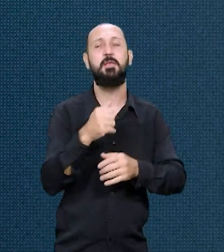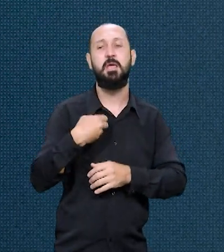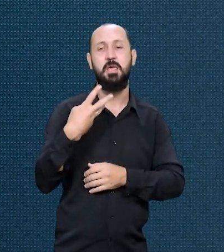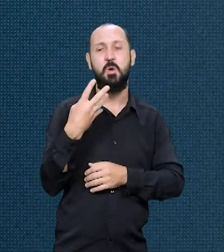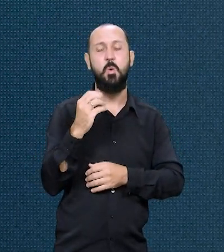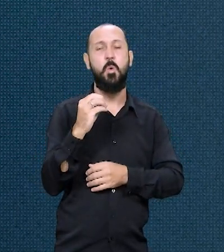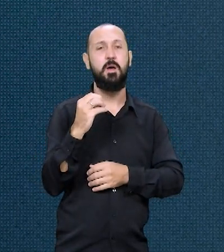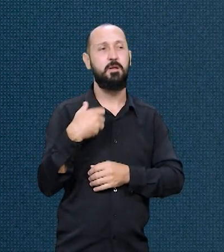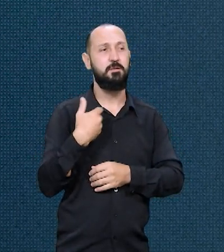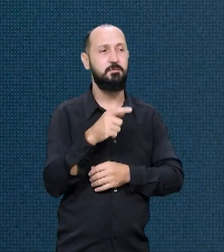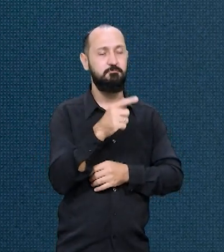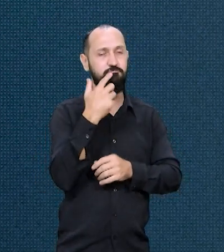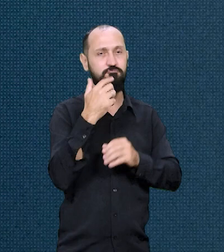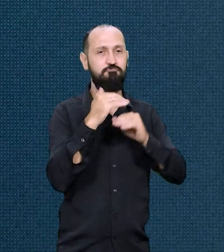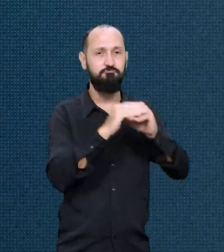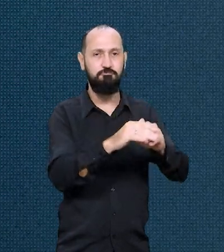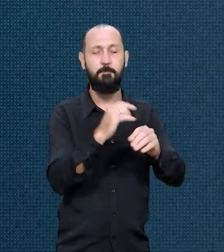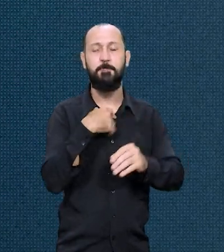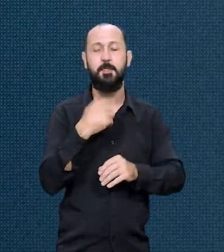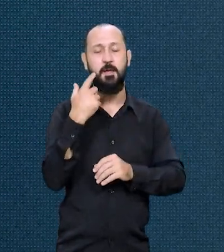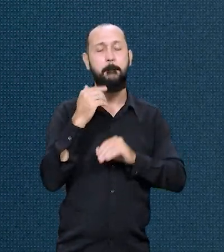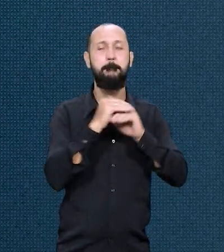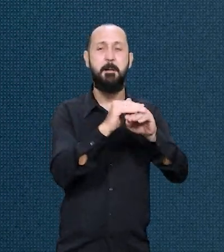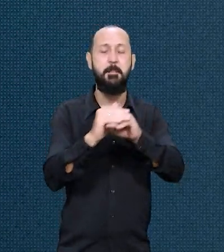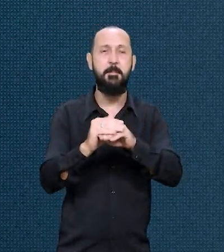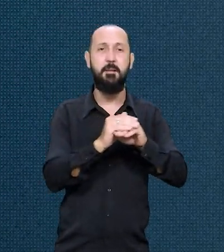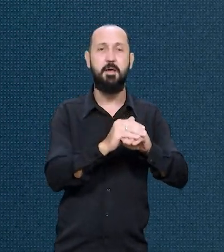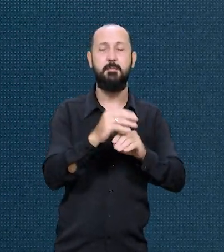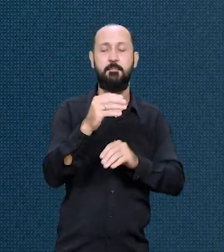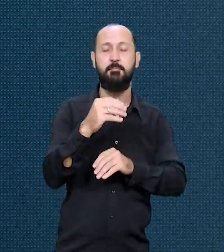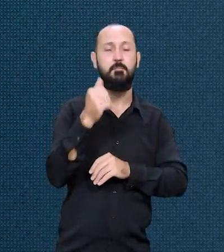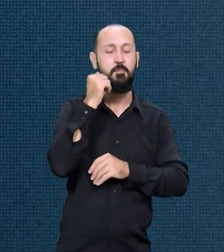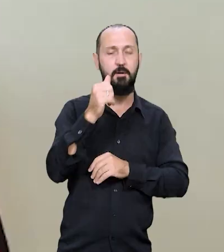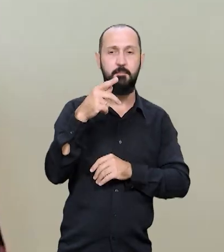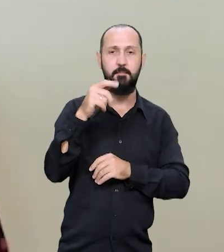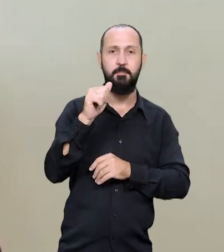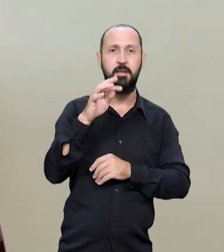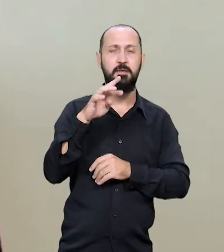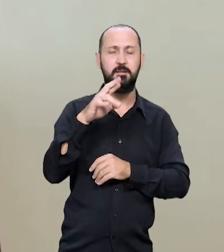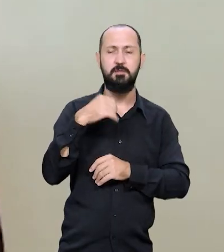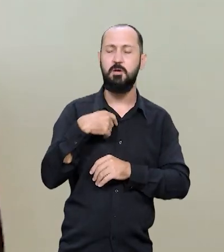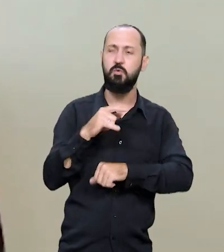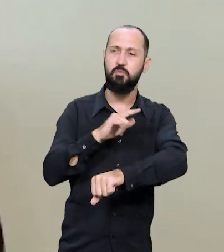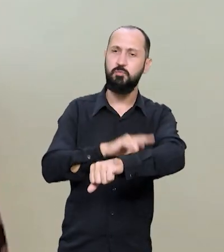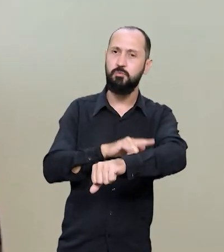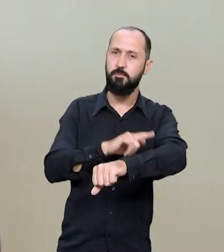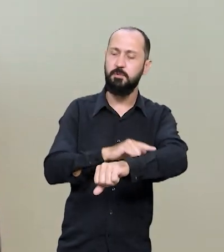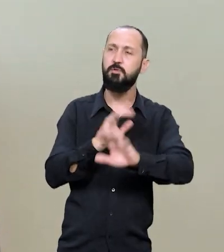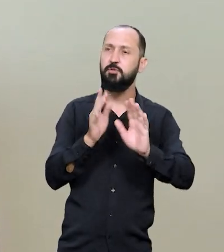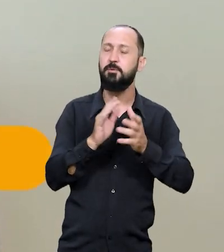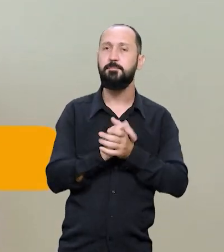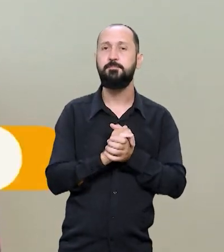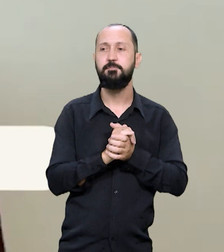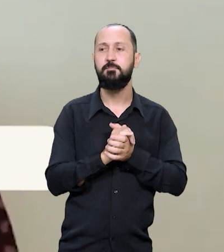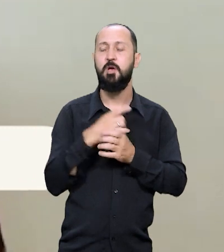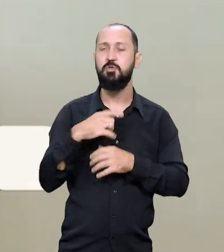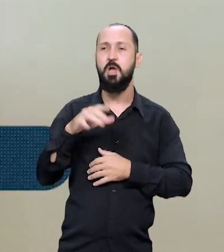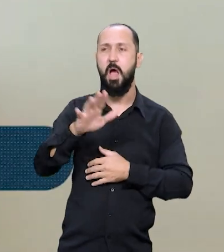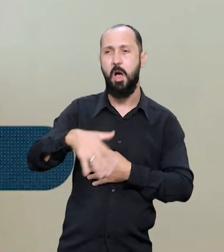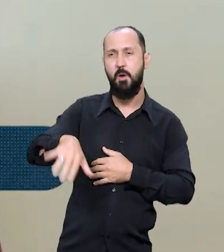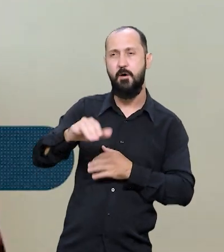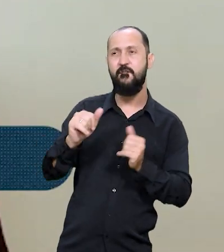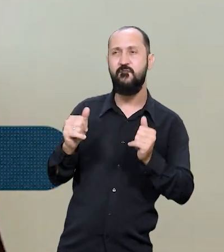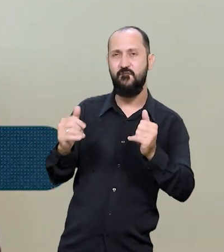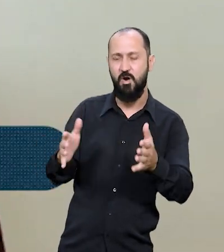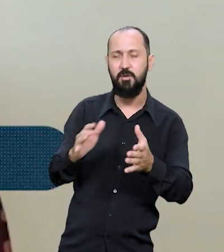de 40 anos. A mulher citada no vídeo, alvo dos ataques, é Patrícia. Estava saindo do banheiro, tinha umas